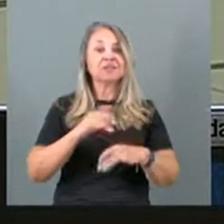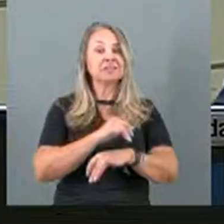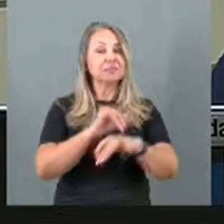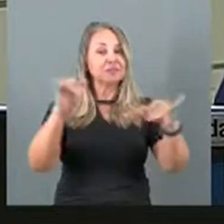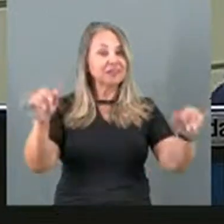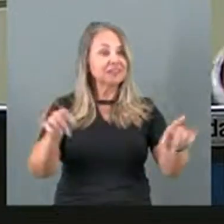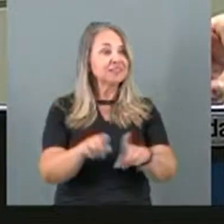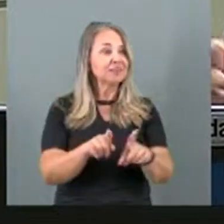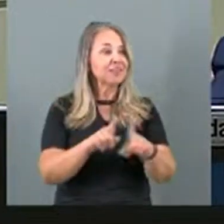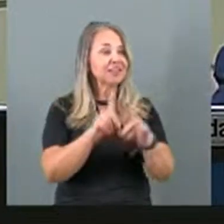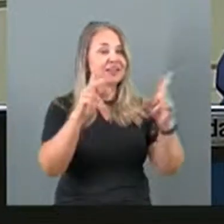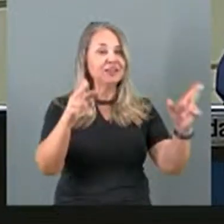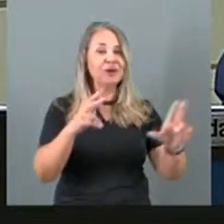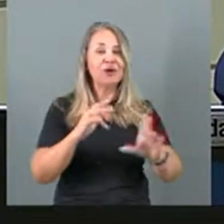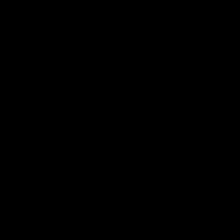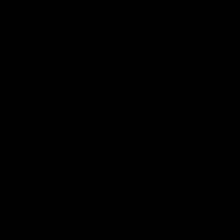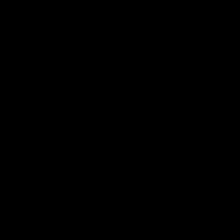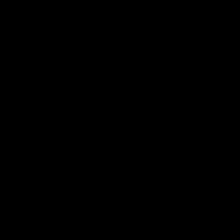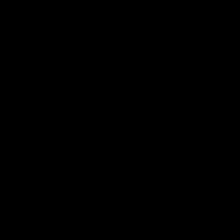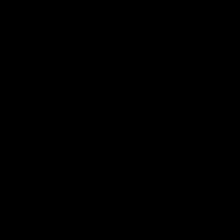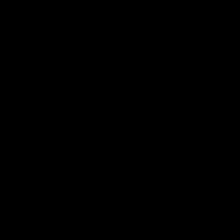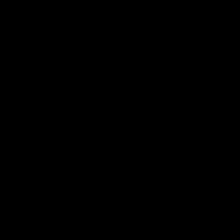cocaína para as famílias brasileiras.